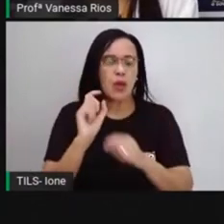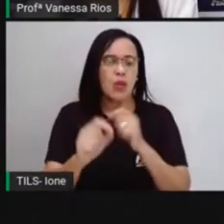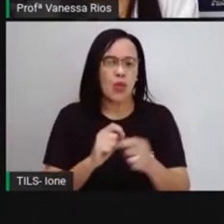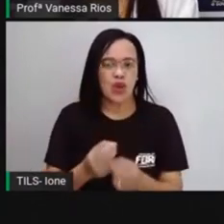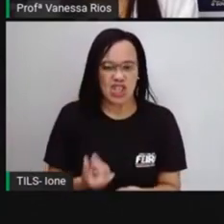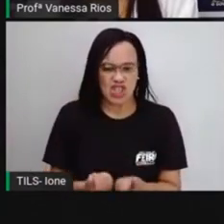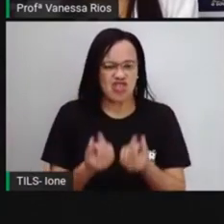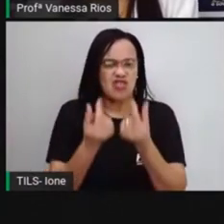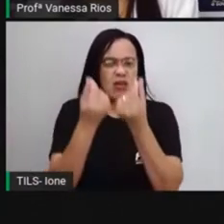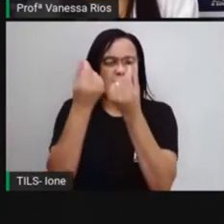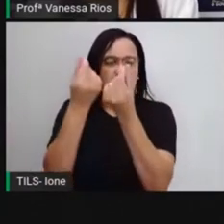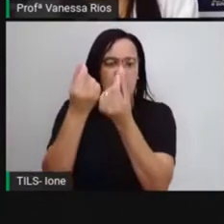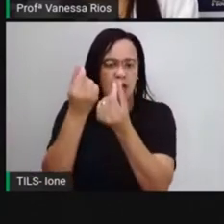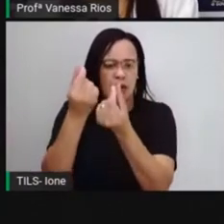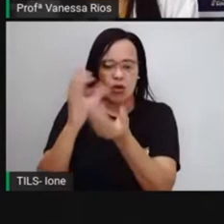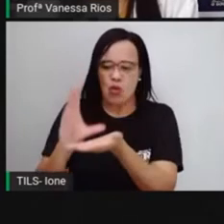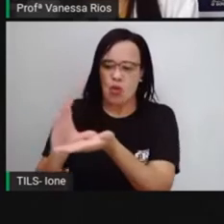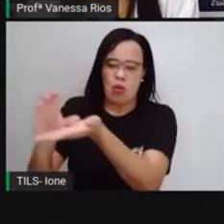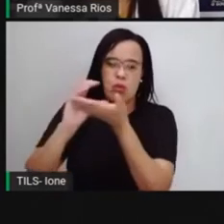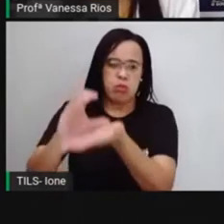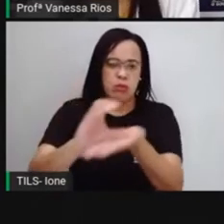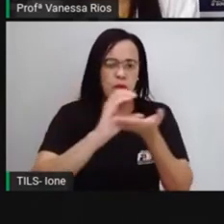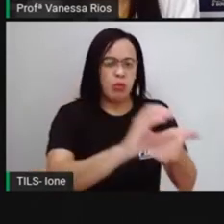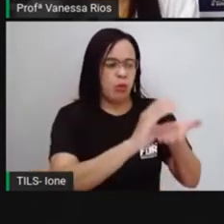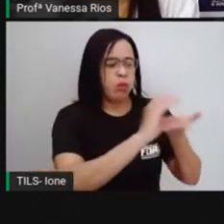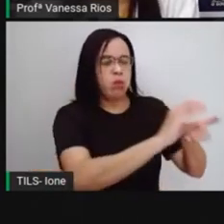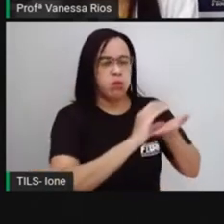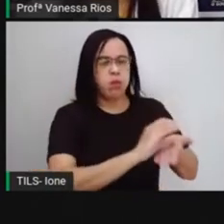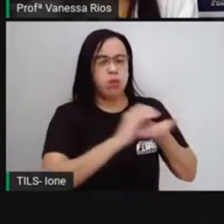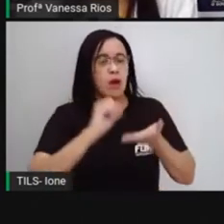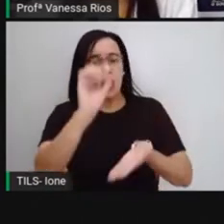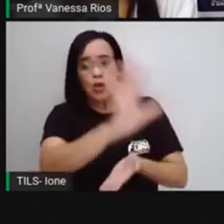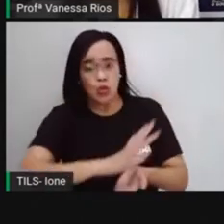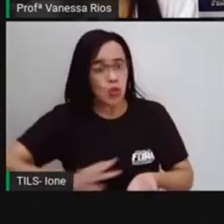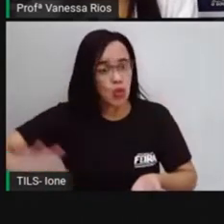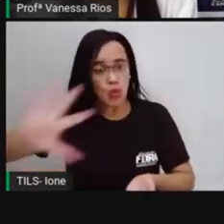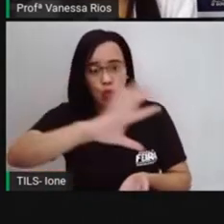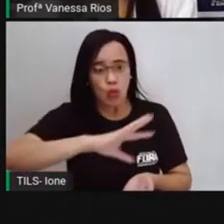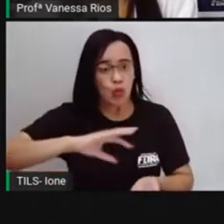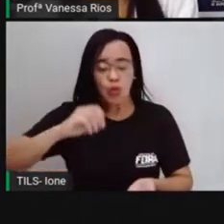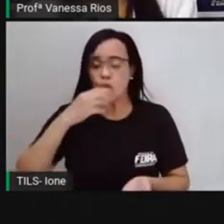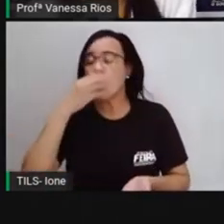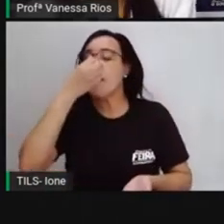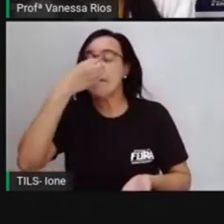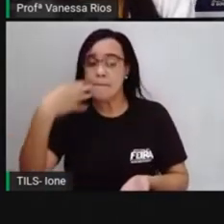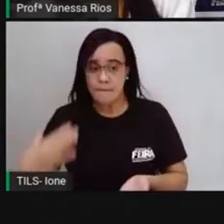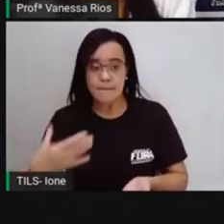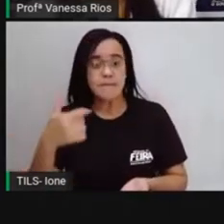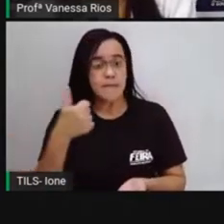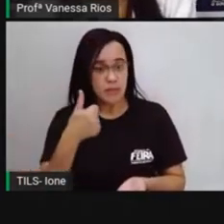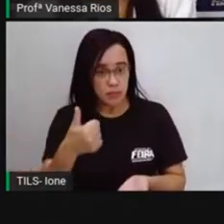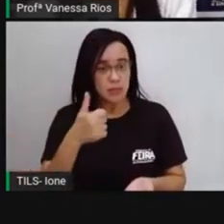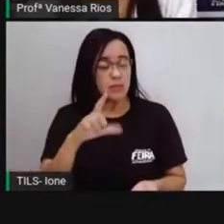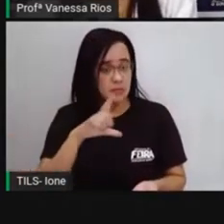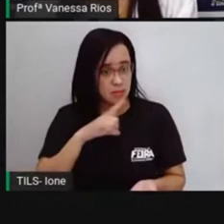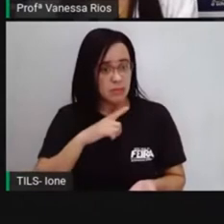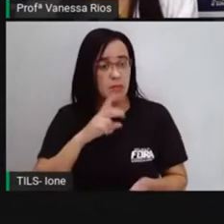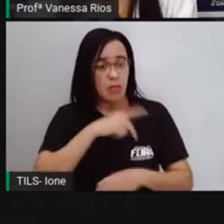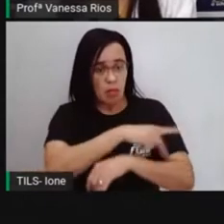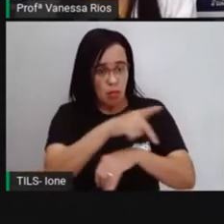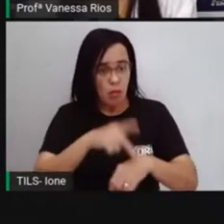terras. Então eles precisavam explorar tudo que de bom, Tudo de riqueza que o Brasil pudesse